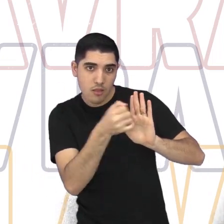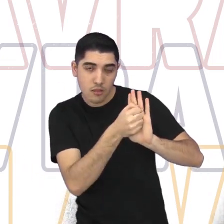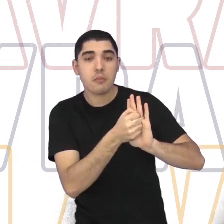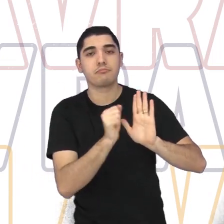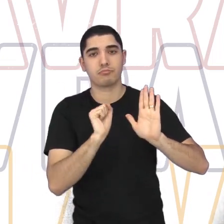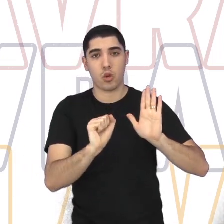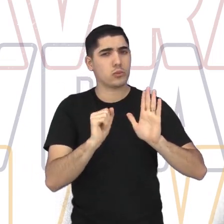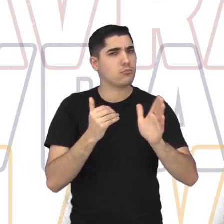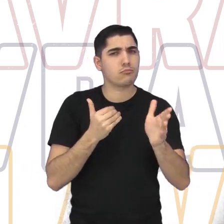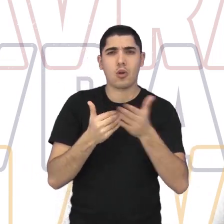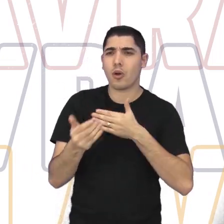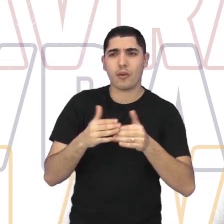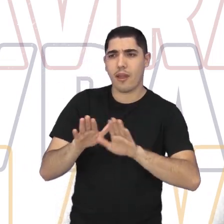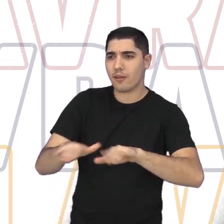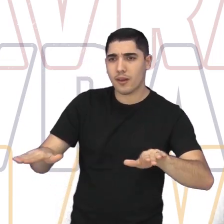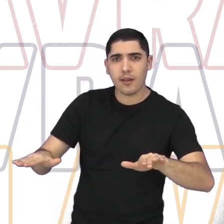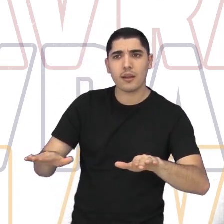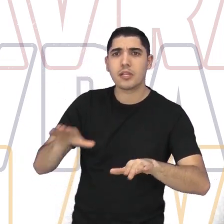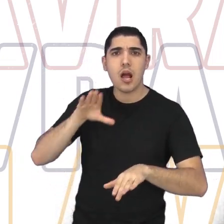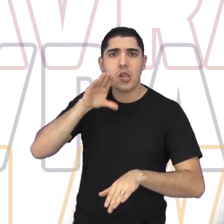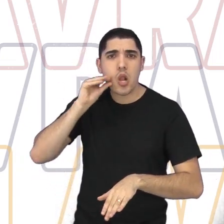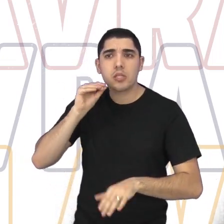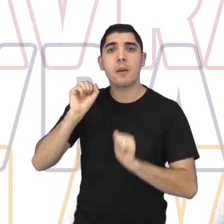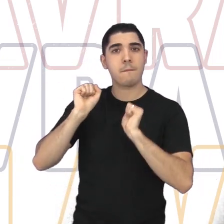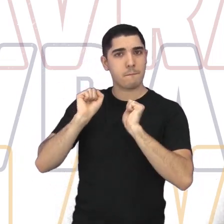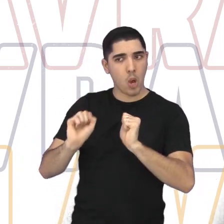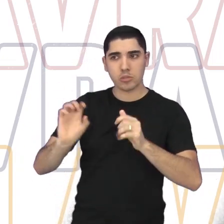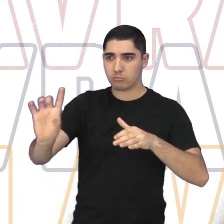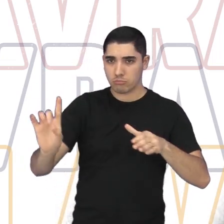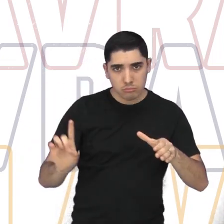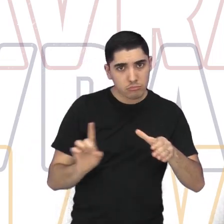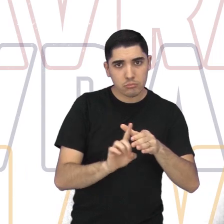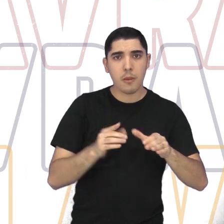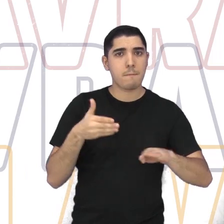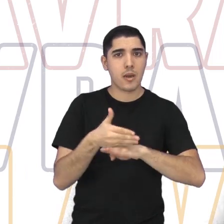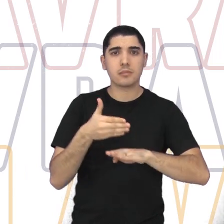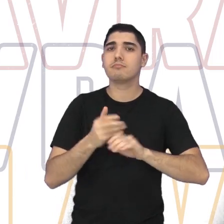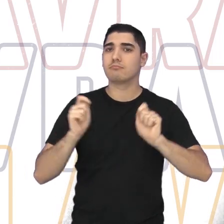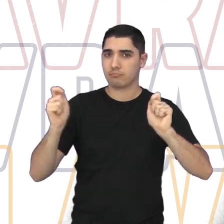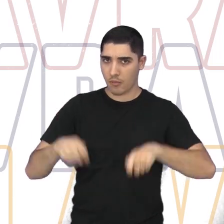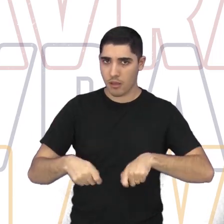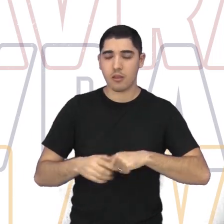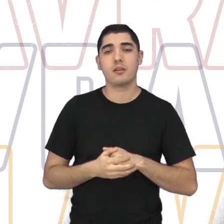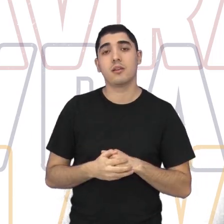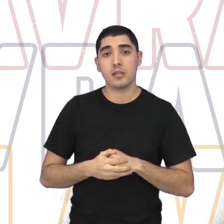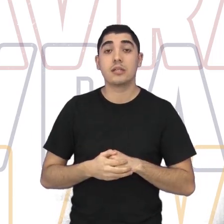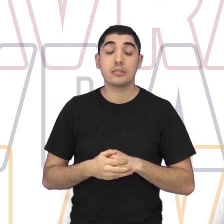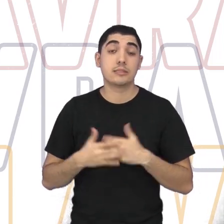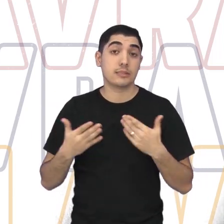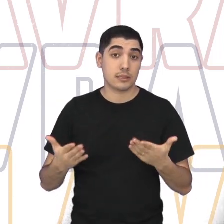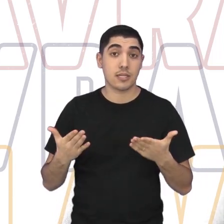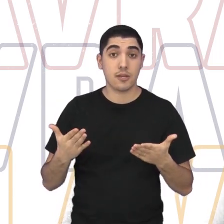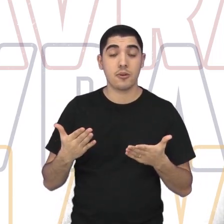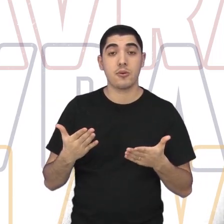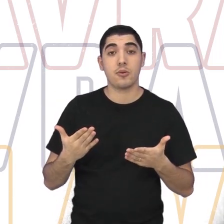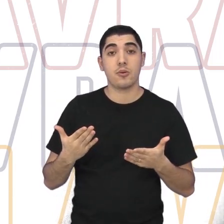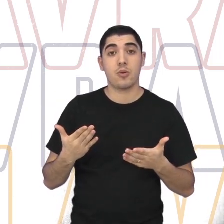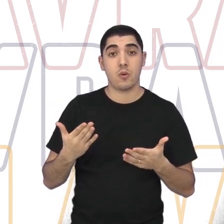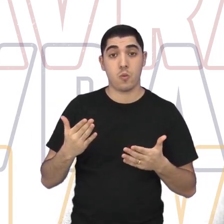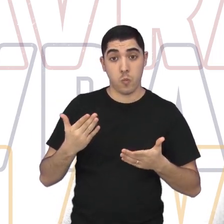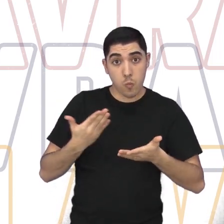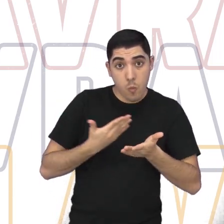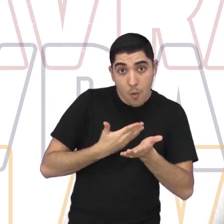E qualquer criança, qualquer adolescente pode entrar, pode participar. E assim que a gente